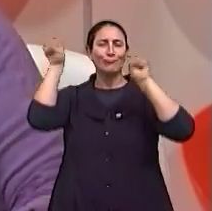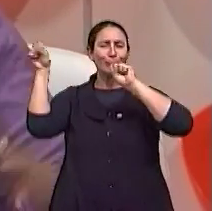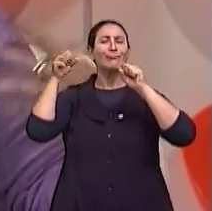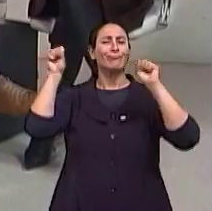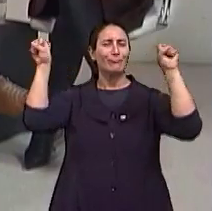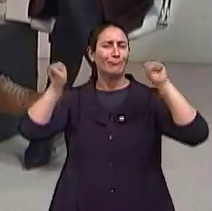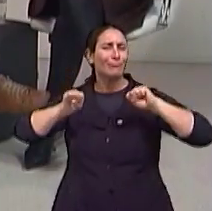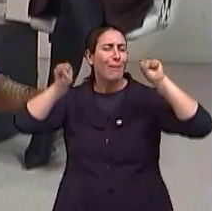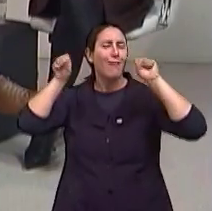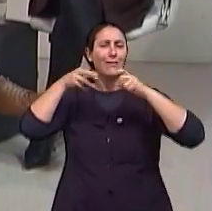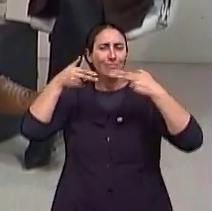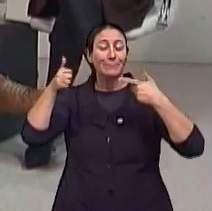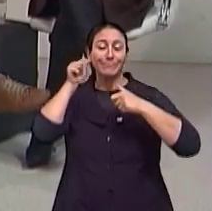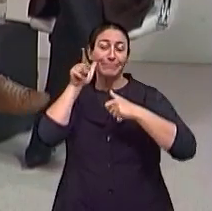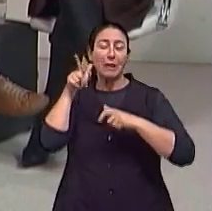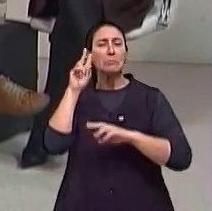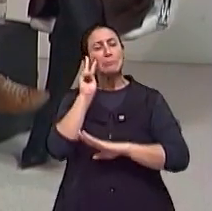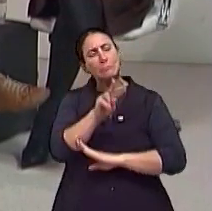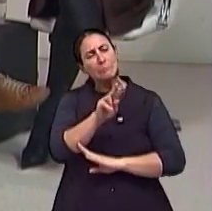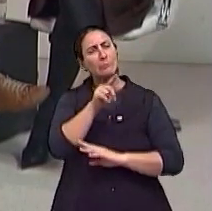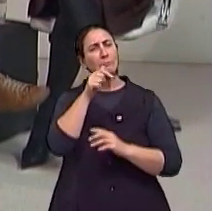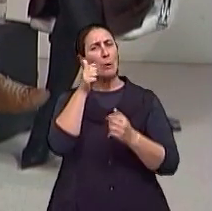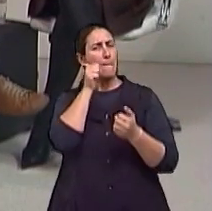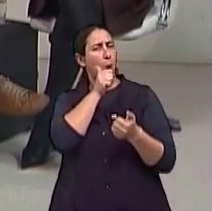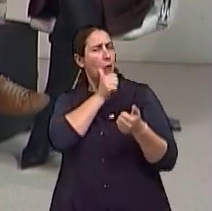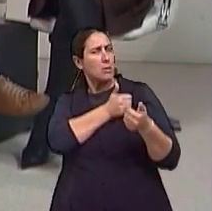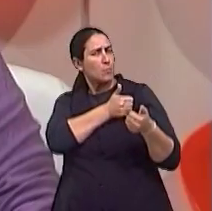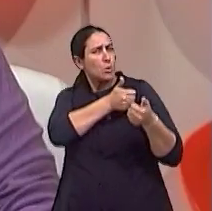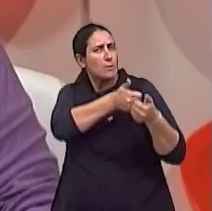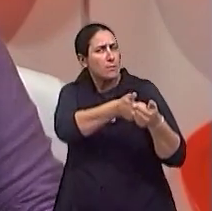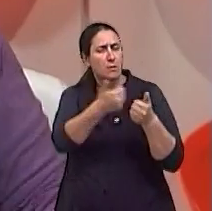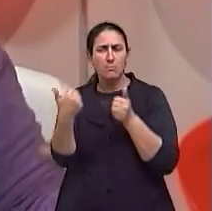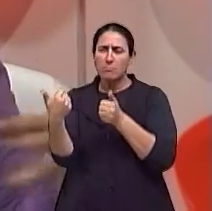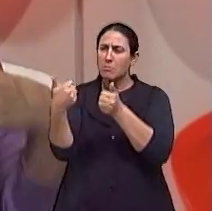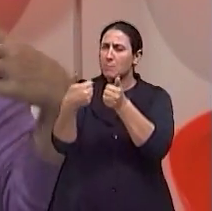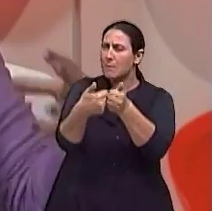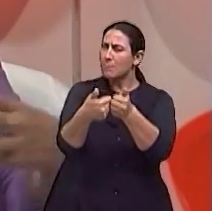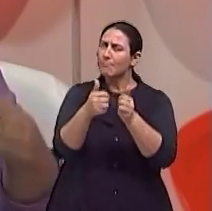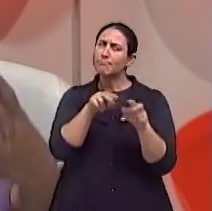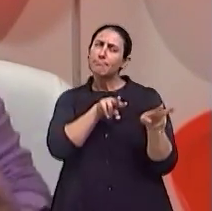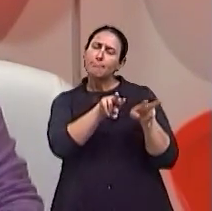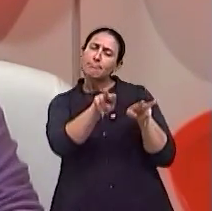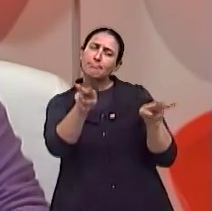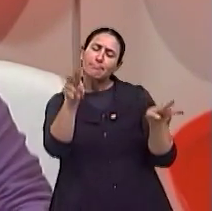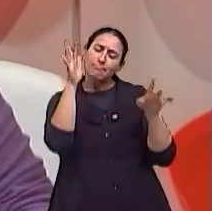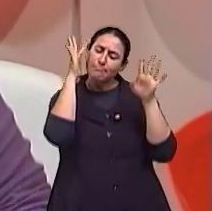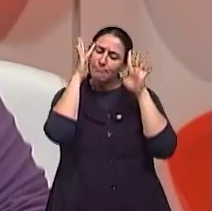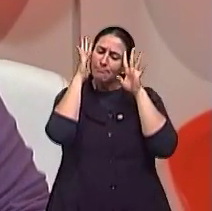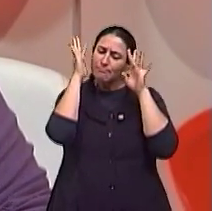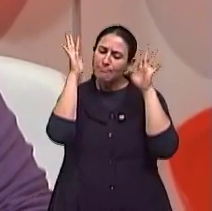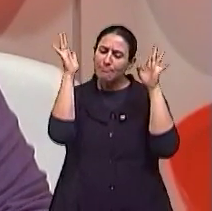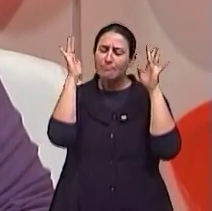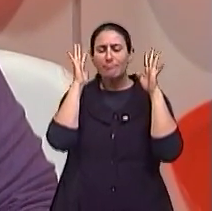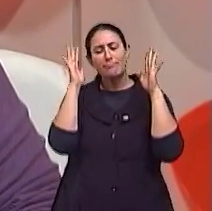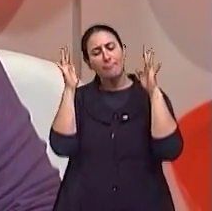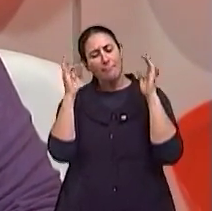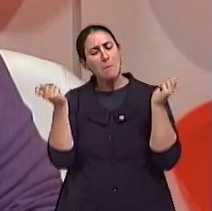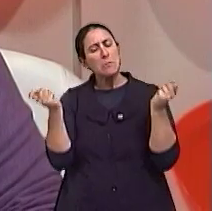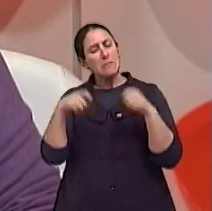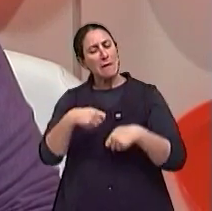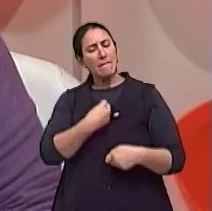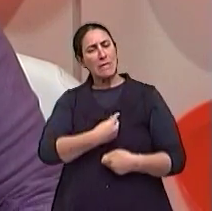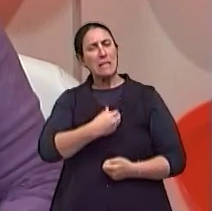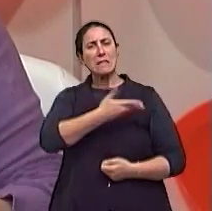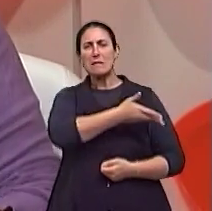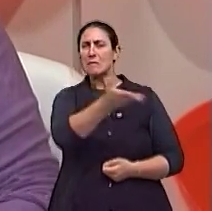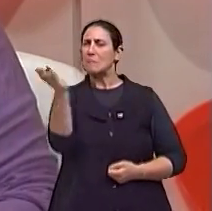mais velha. As mais velhas. Ela via esses personagens na hidroginástica e ficou imaginando possibilidades de vida para aquelas